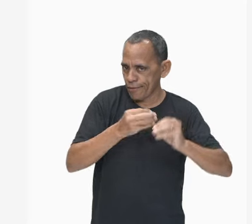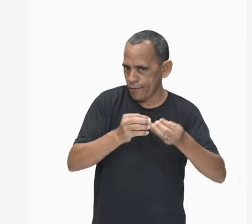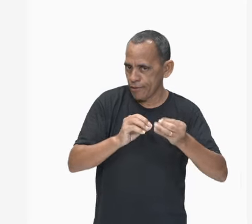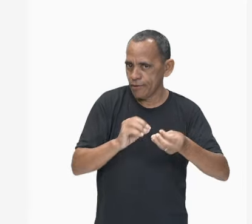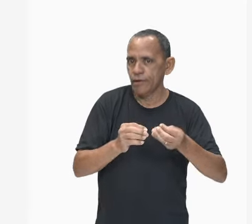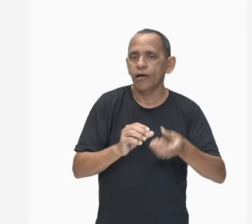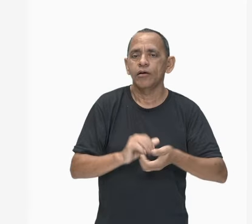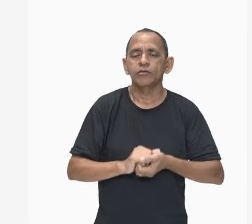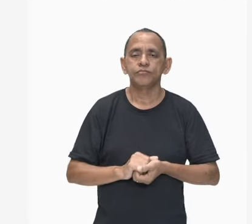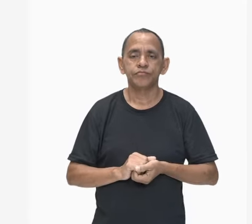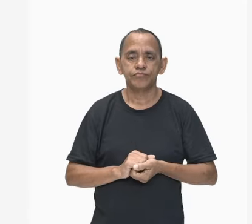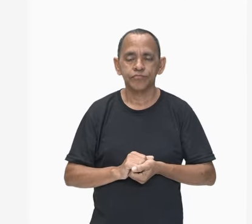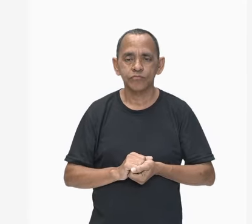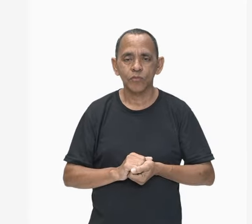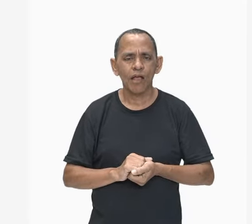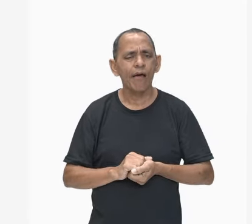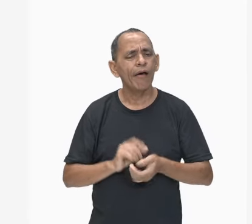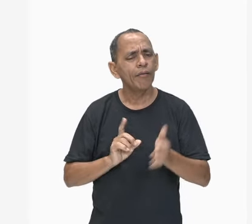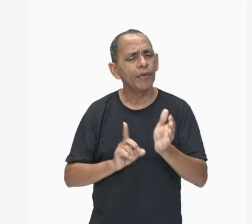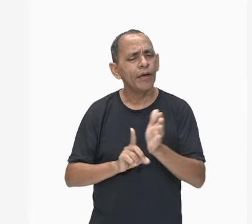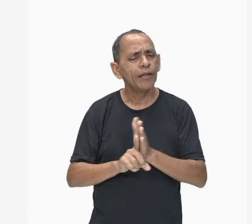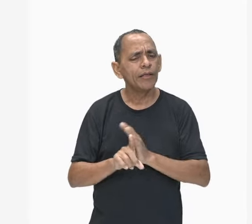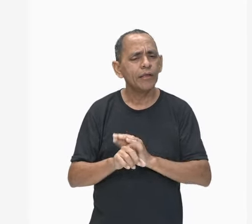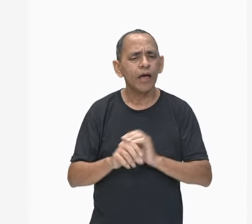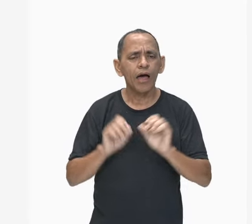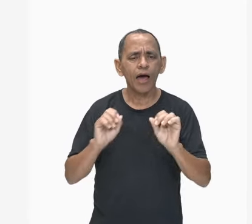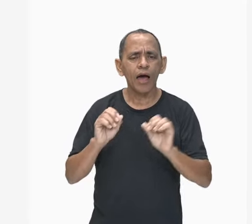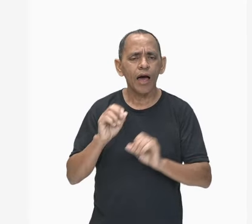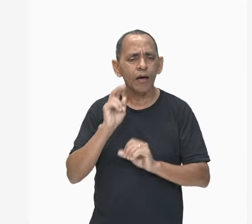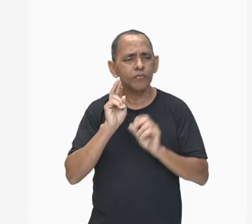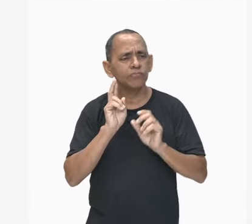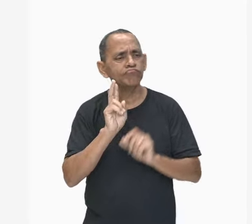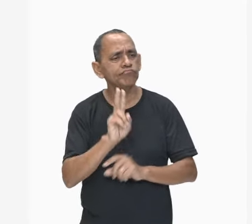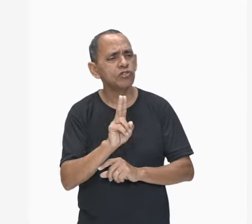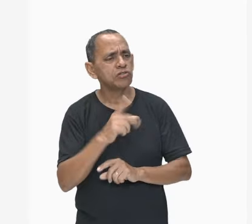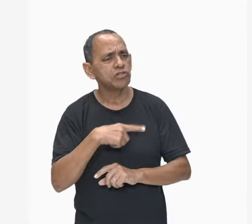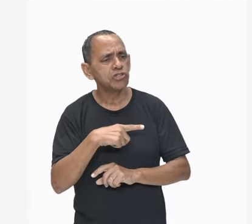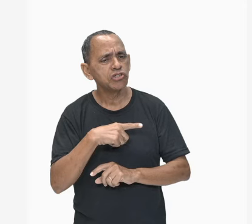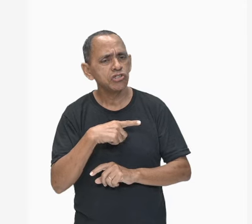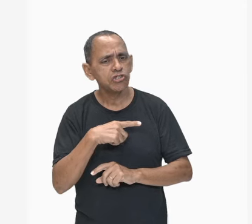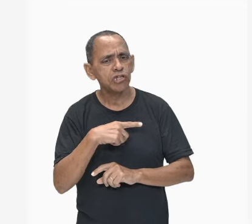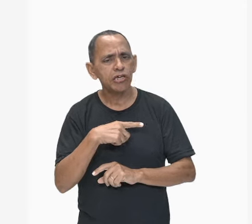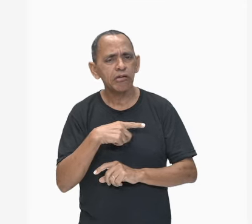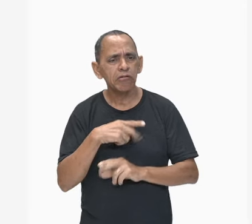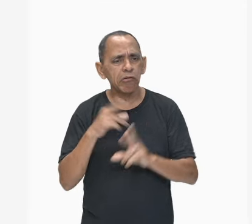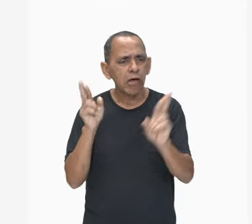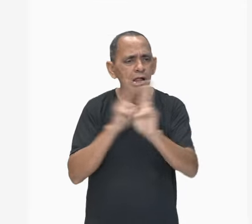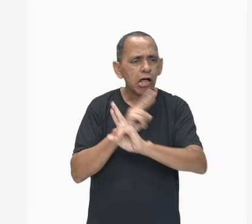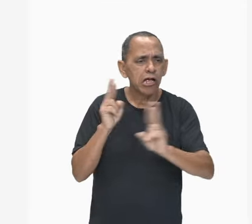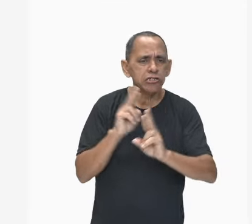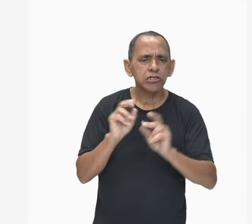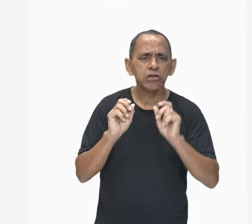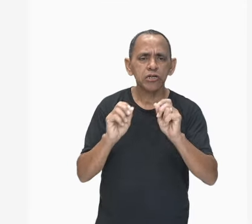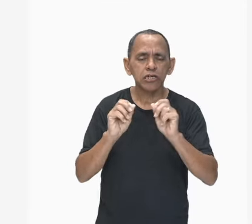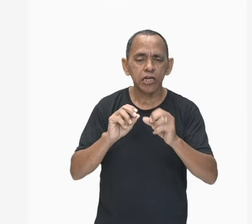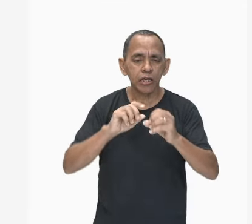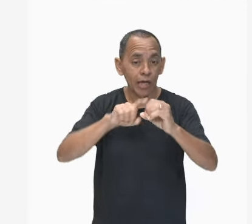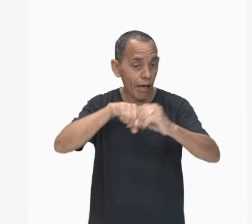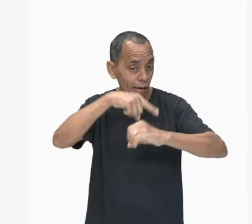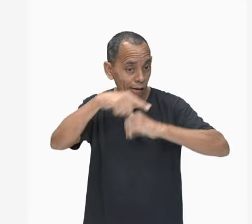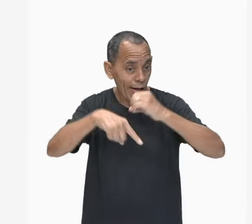estar se perguntando, Ah, professora, mas eu vi que tem a ver, carga elétrica, tem a ver com o átomo.